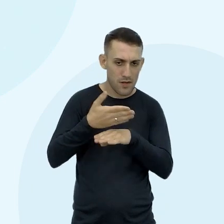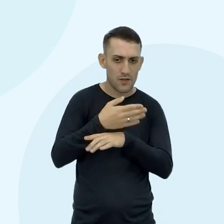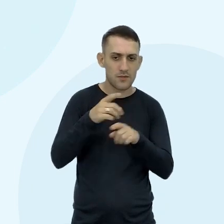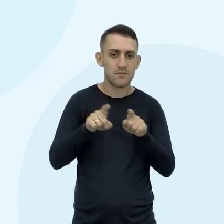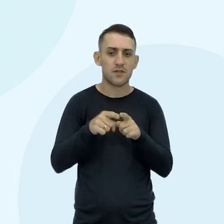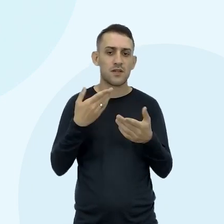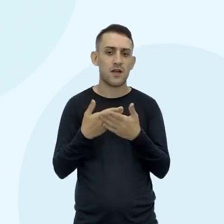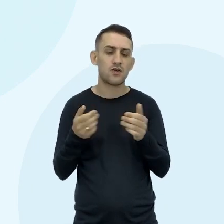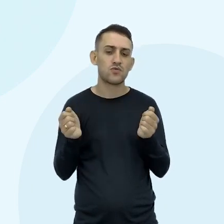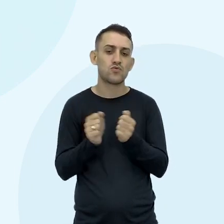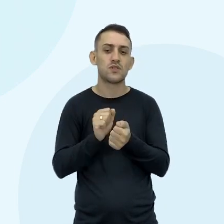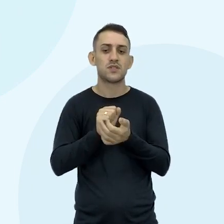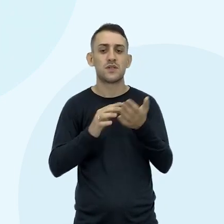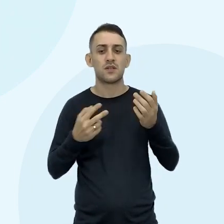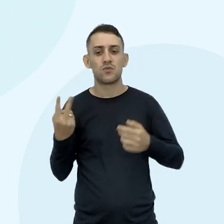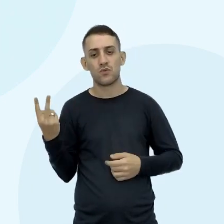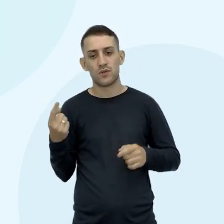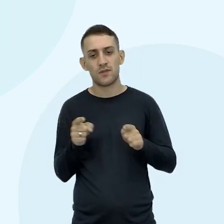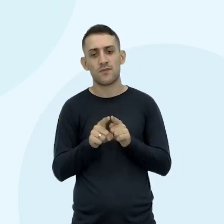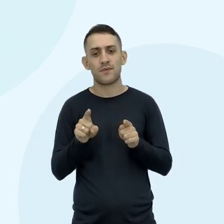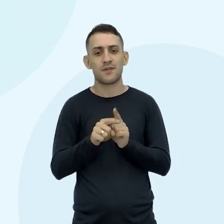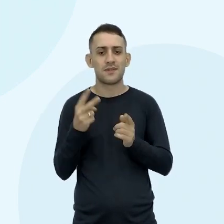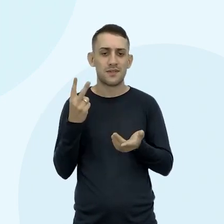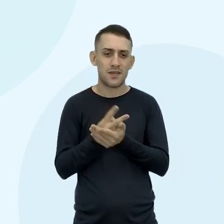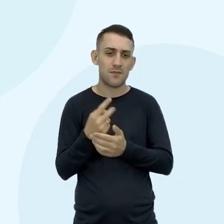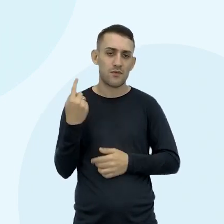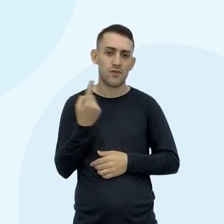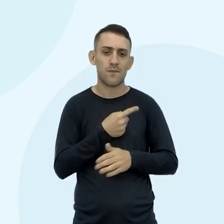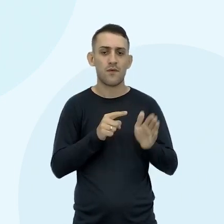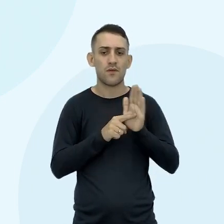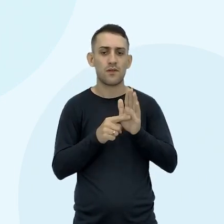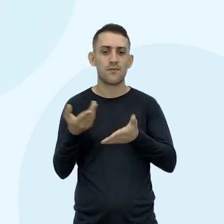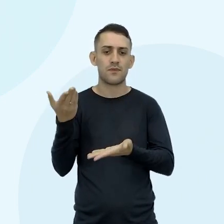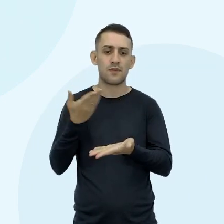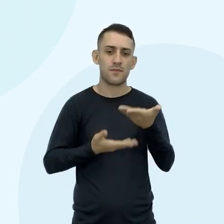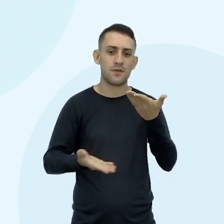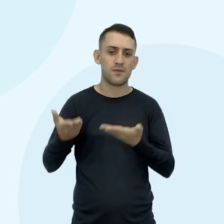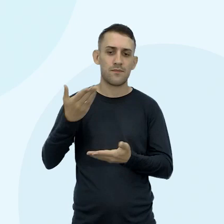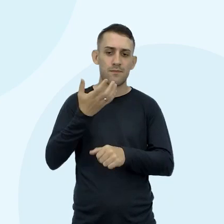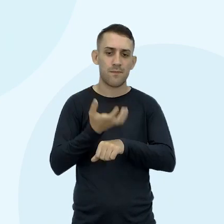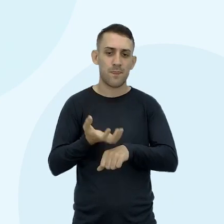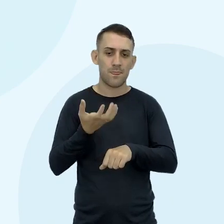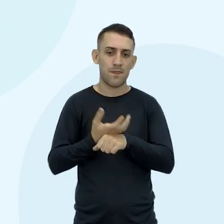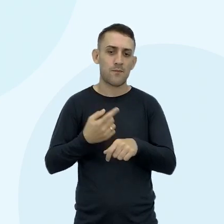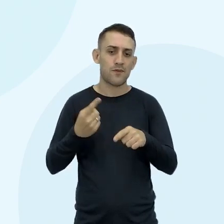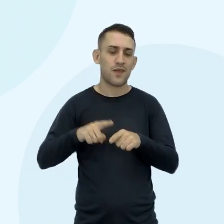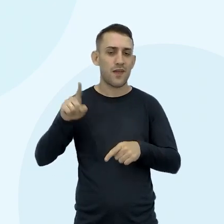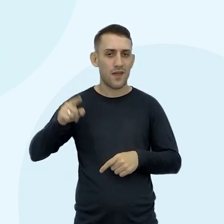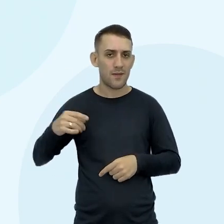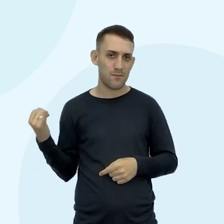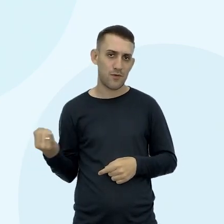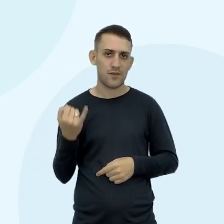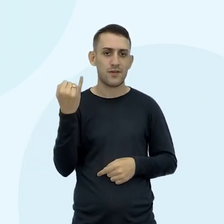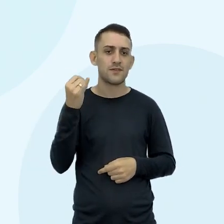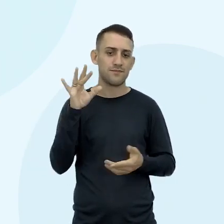aula Na atividade 2 Então sempre mostrando Essa interação entre os componentes Porque é muito importante Então ali a gente falou De